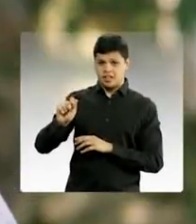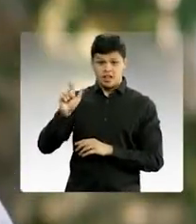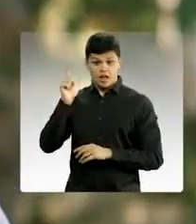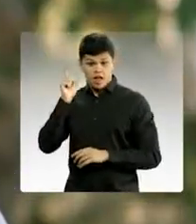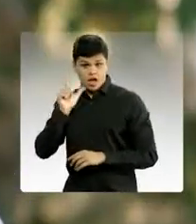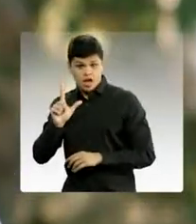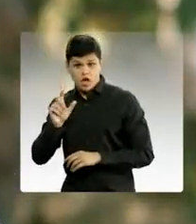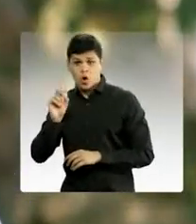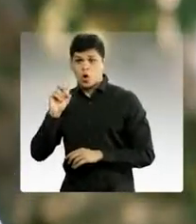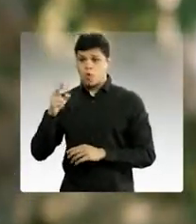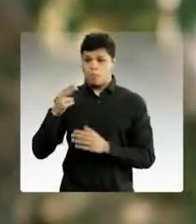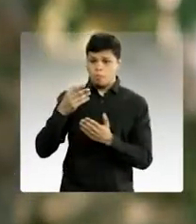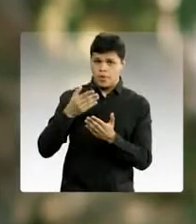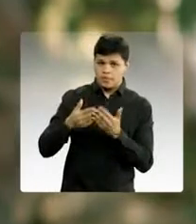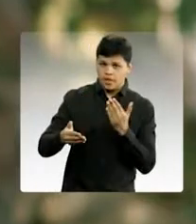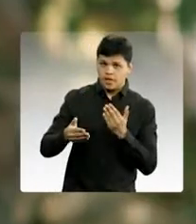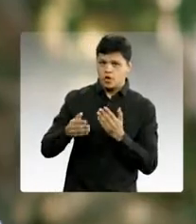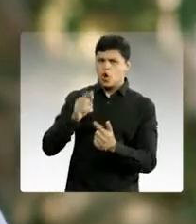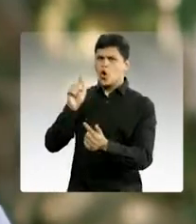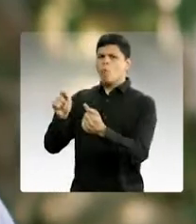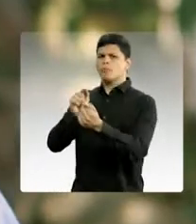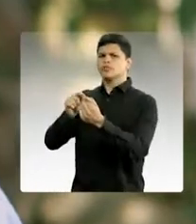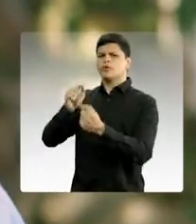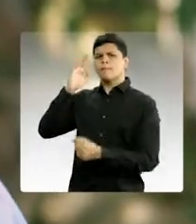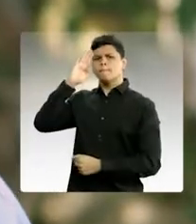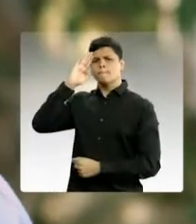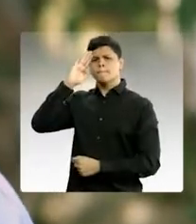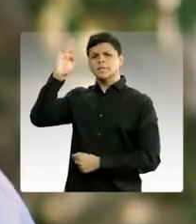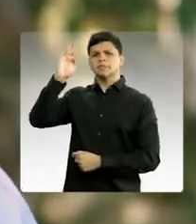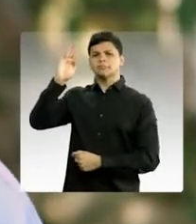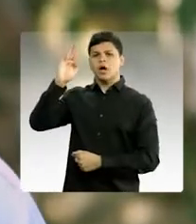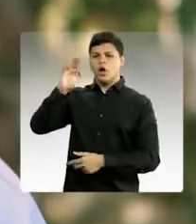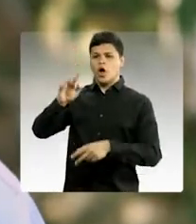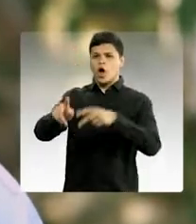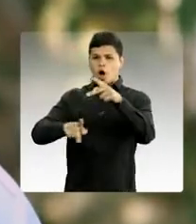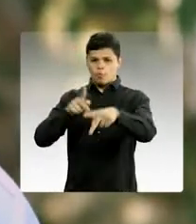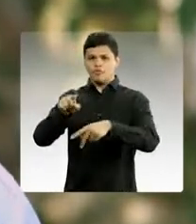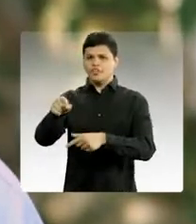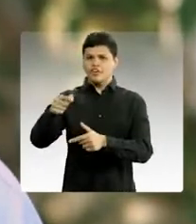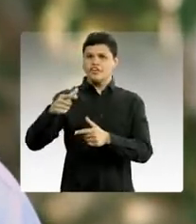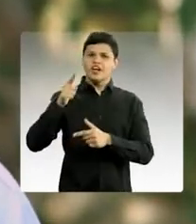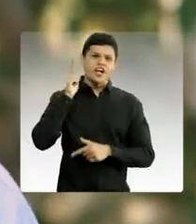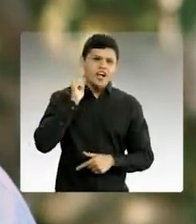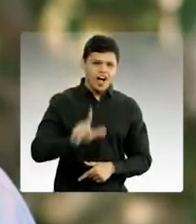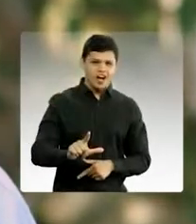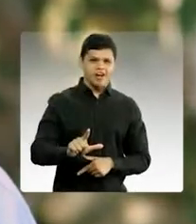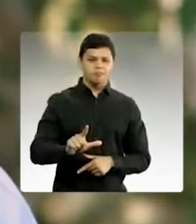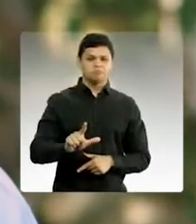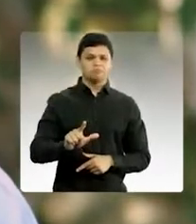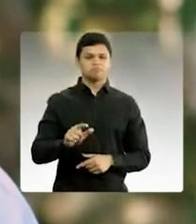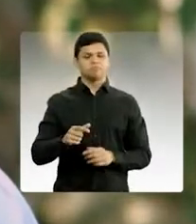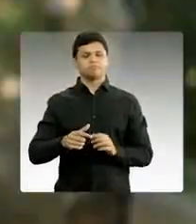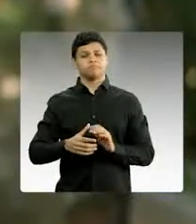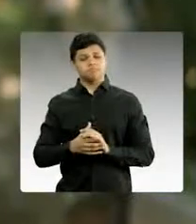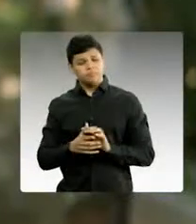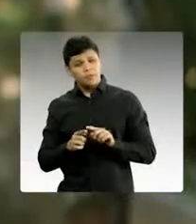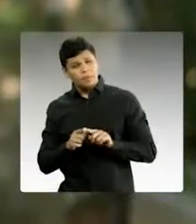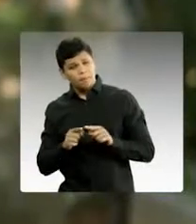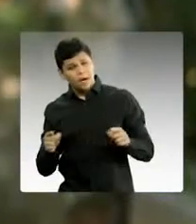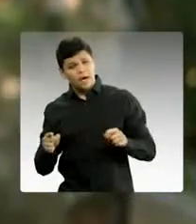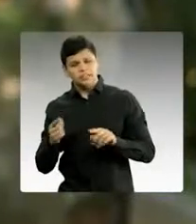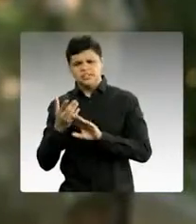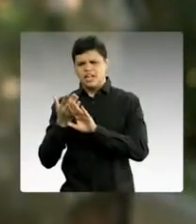Independentemente de quem ganhe ou perca, o objetivo maior é que o grande vencedor seja você, o eleitor.